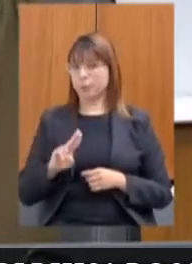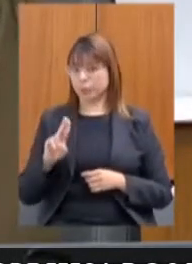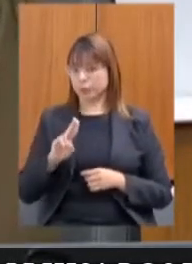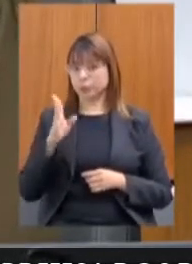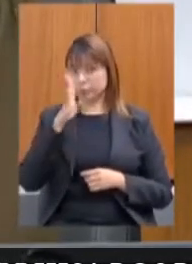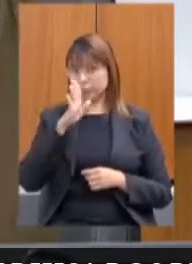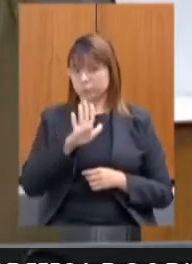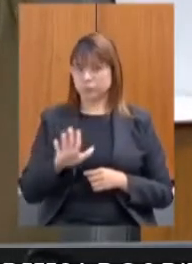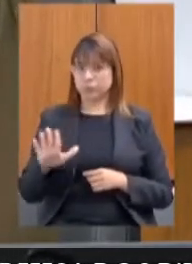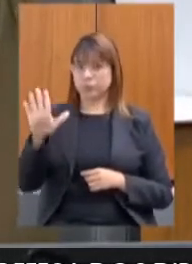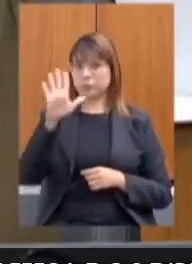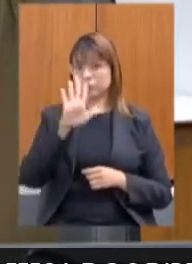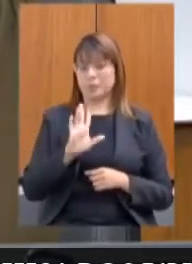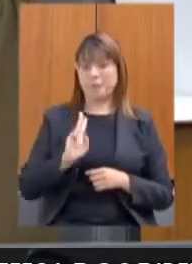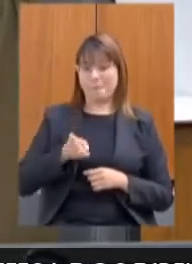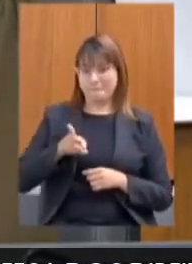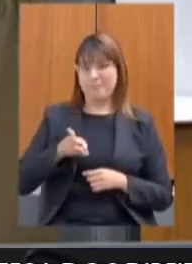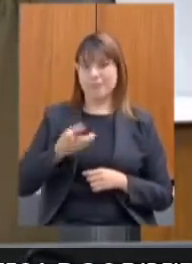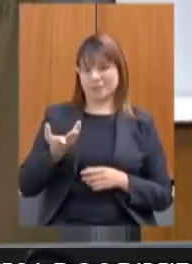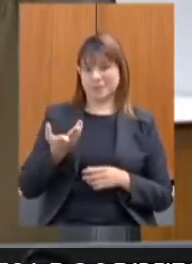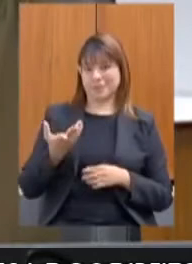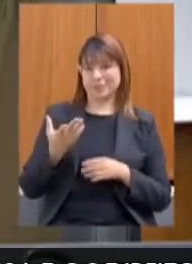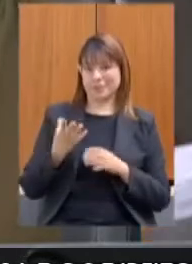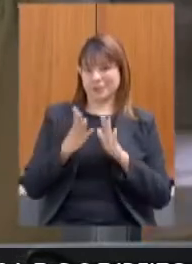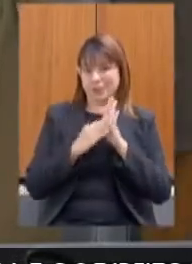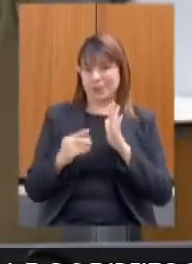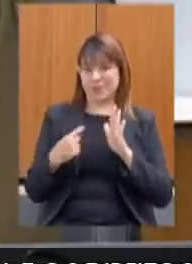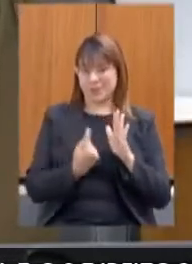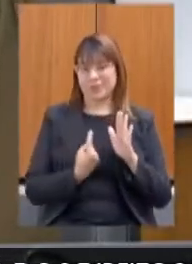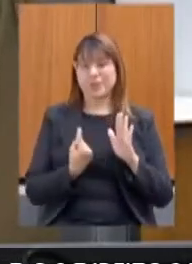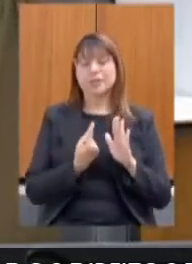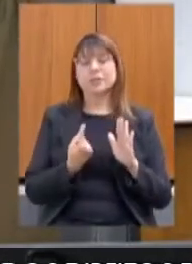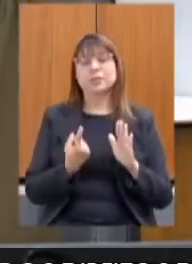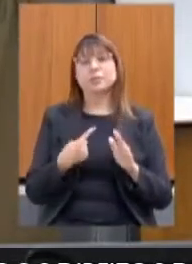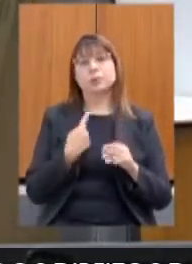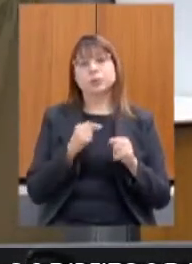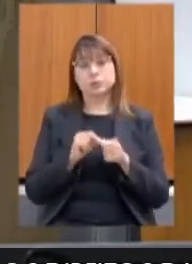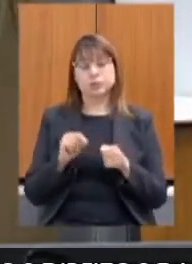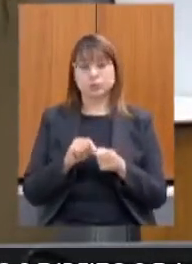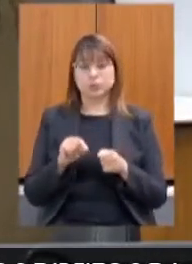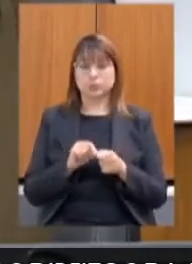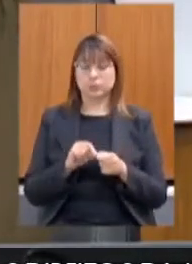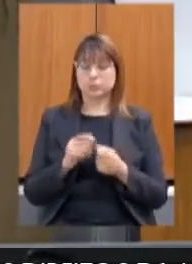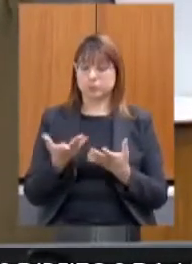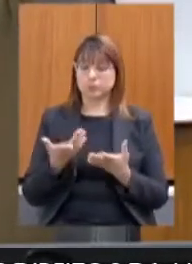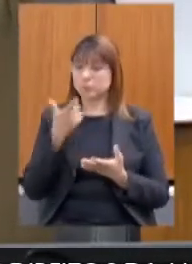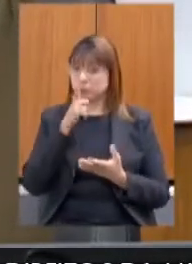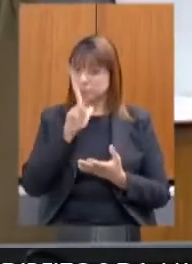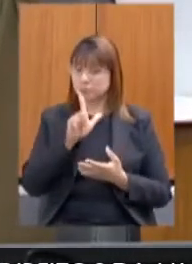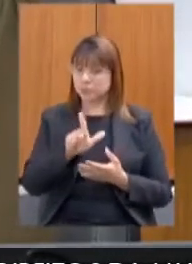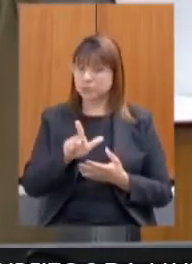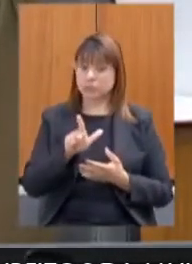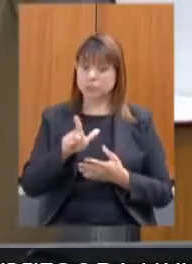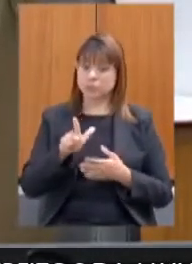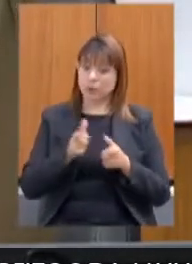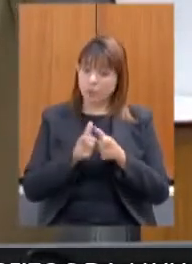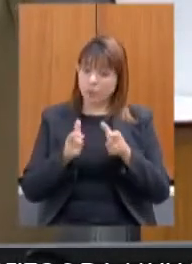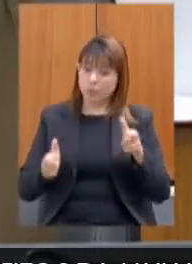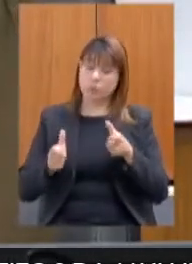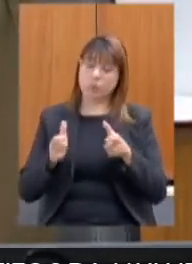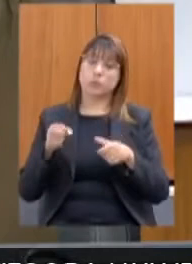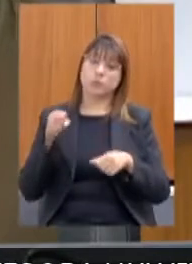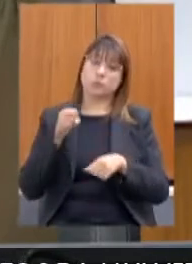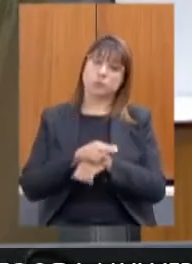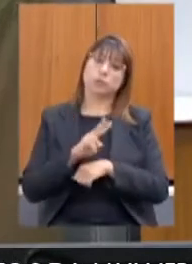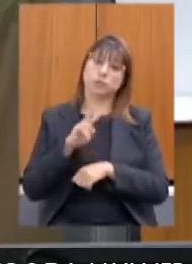Brasil inteiro essa nossa metodologia e nós estamos fazendo isso exatamente para ter uma maior empregabilidade possível